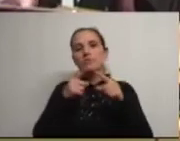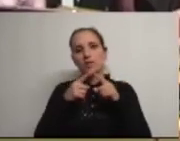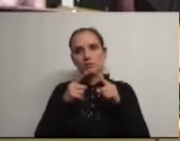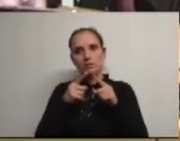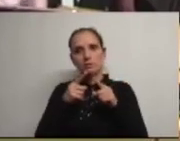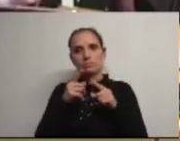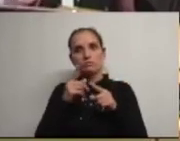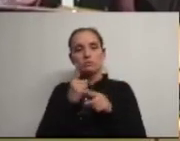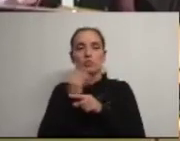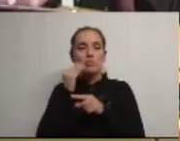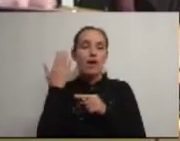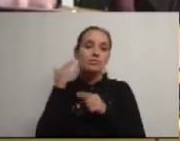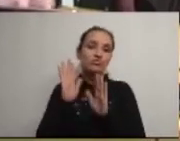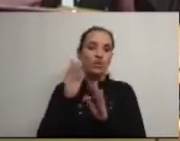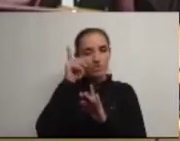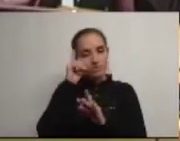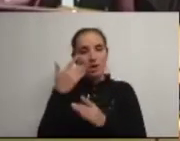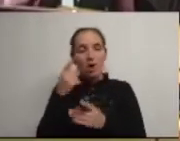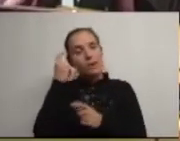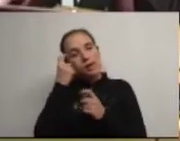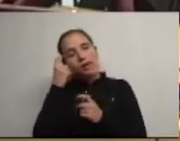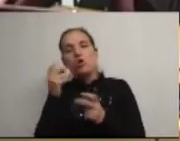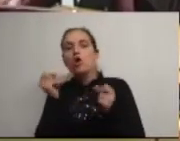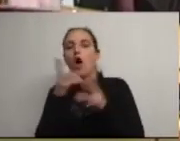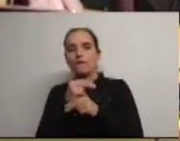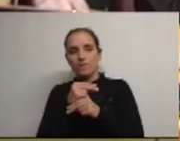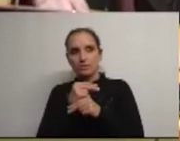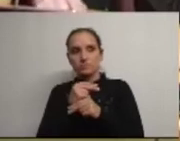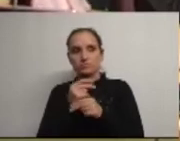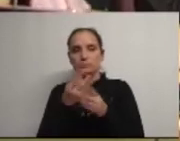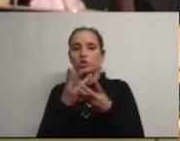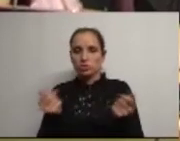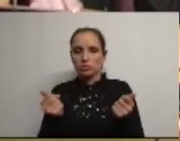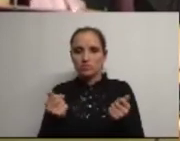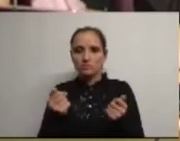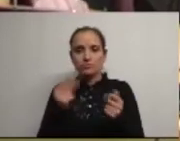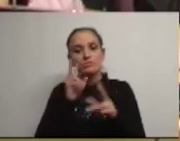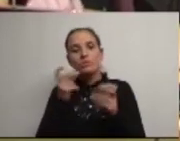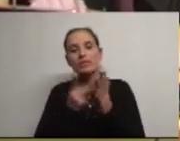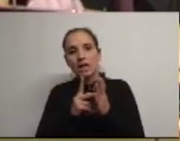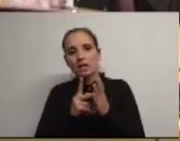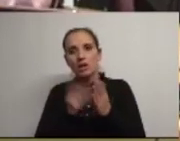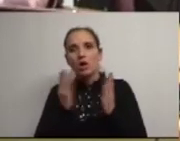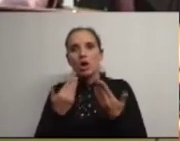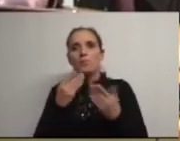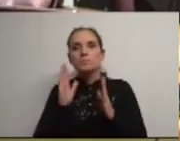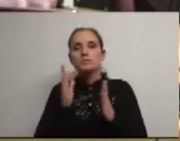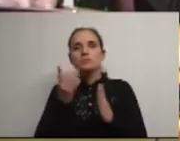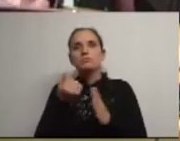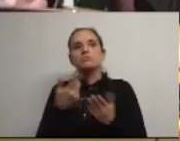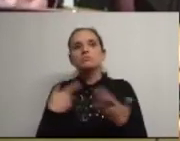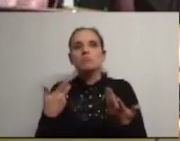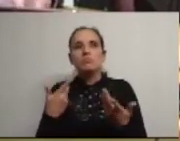que estavam previstas e portanto está a ser equacionados a solução técnica está encontrada agora é preciso a questão